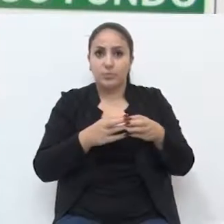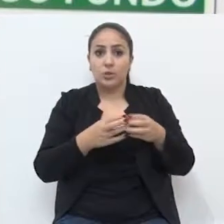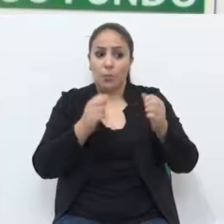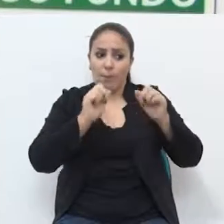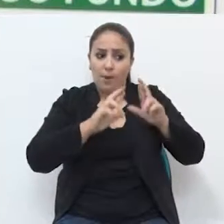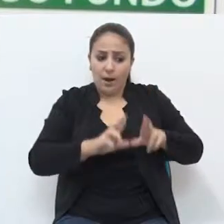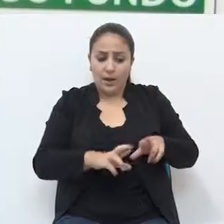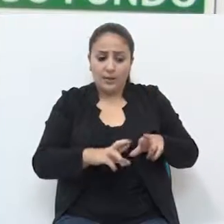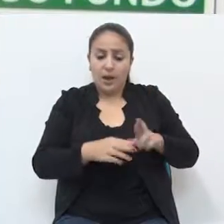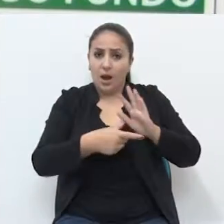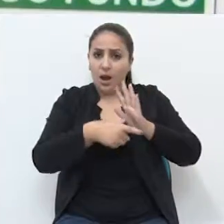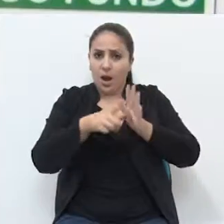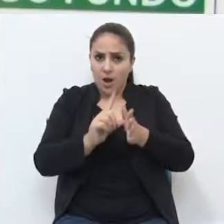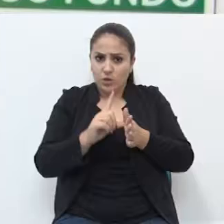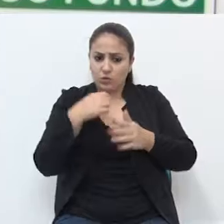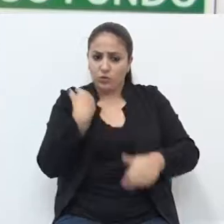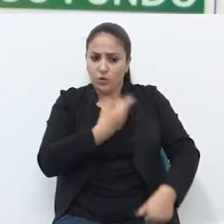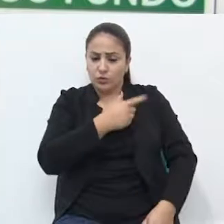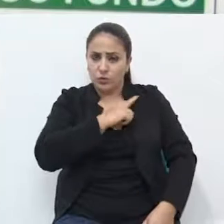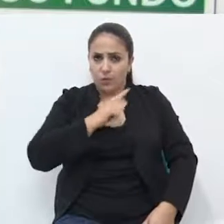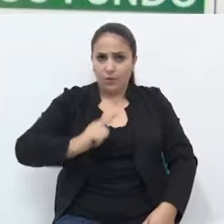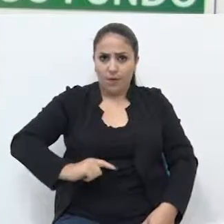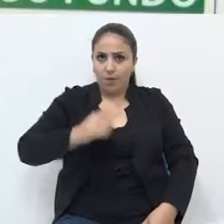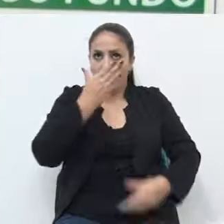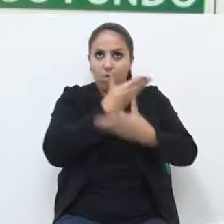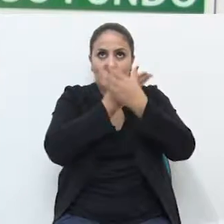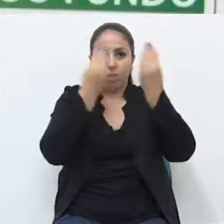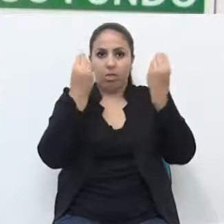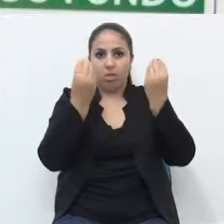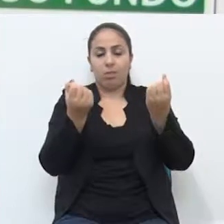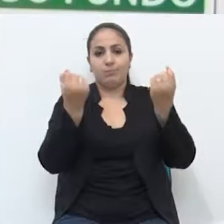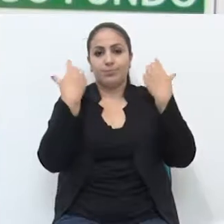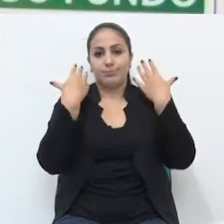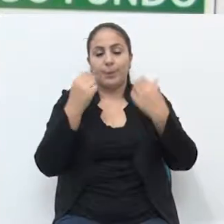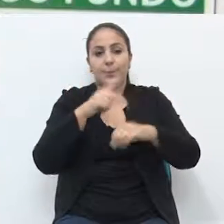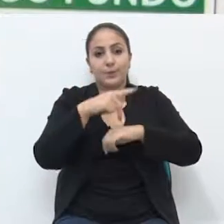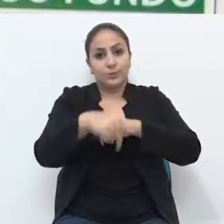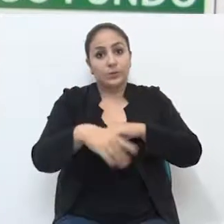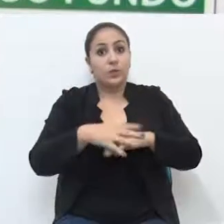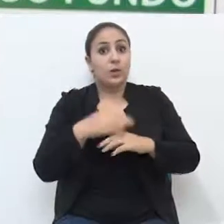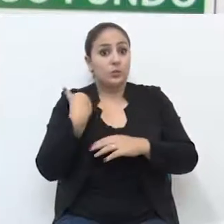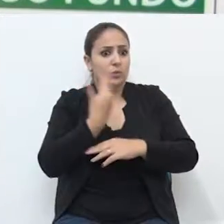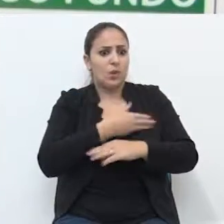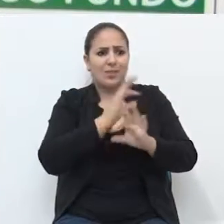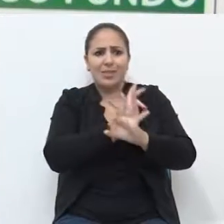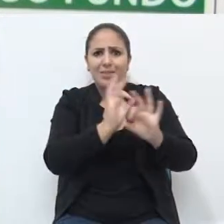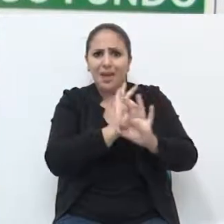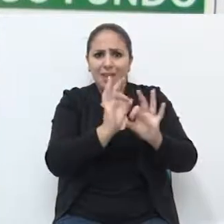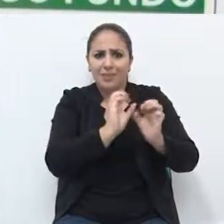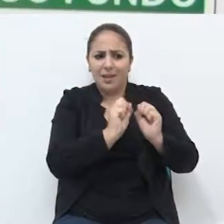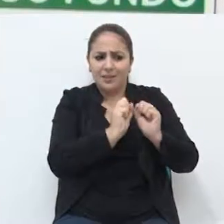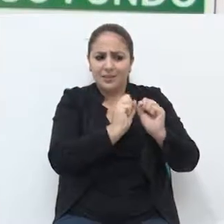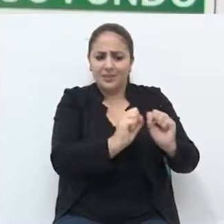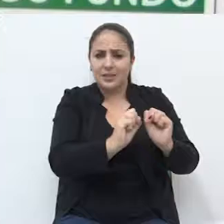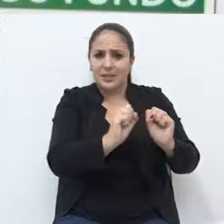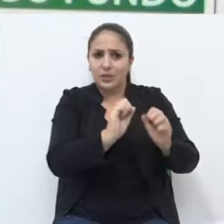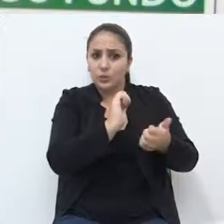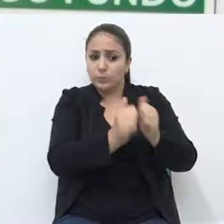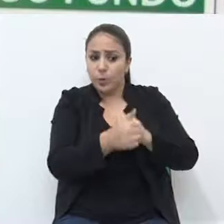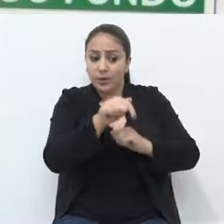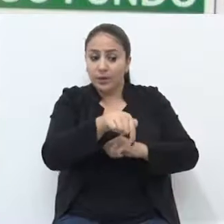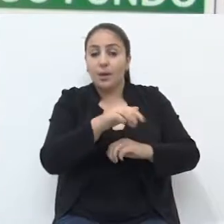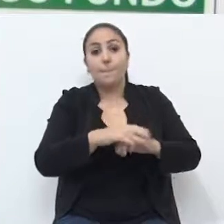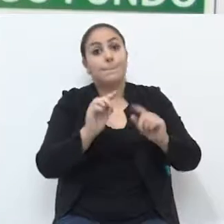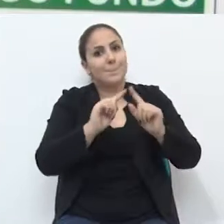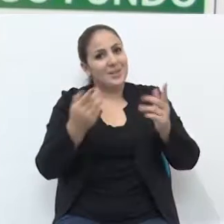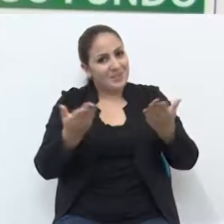equipes numa área que, antes do nosso governo, estava esquecida em Passo Fundo. Nós não tínhamos nem secretaria do esporte